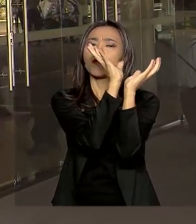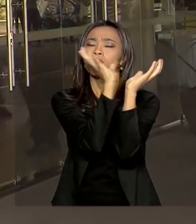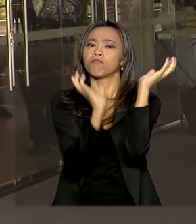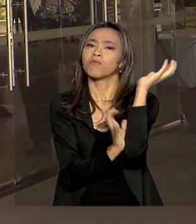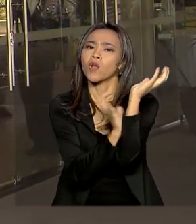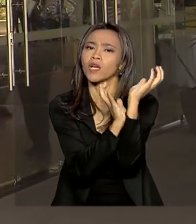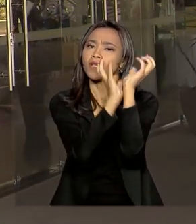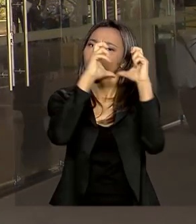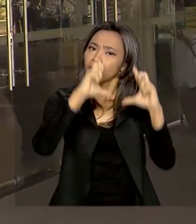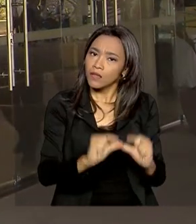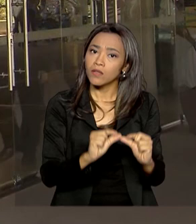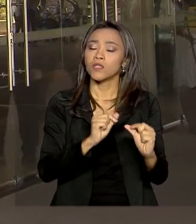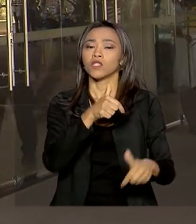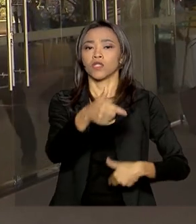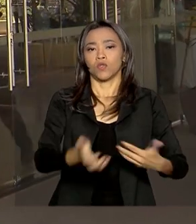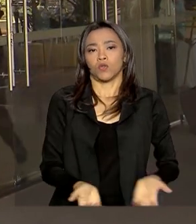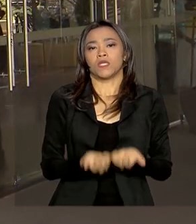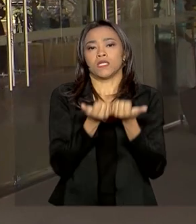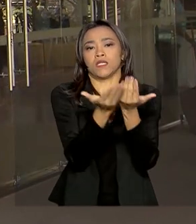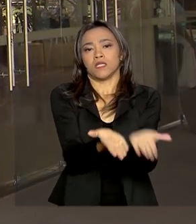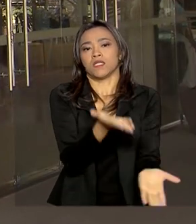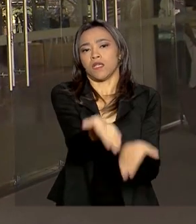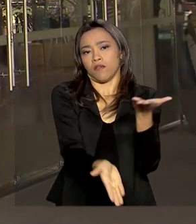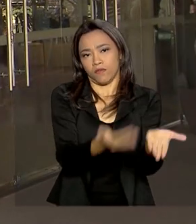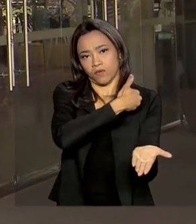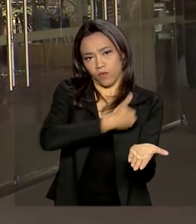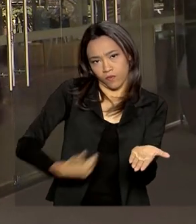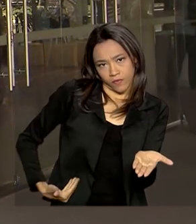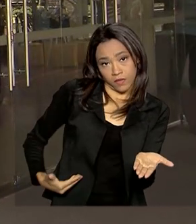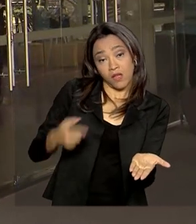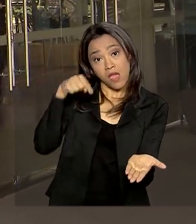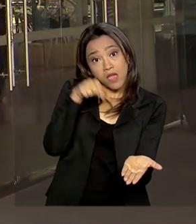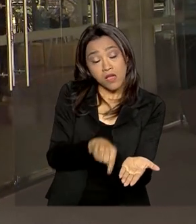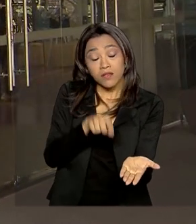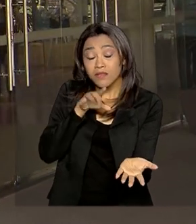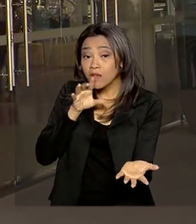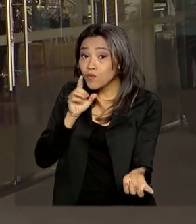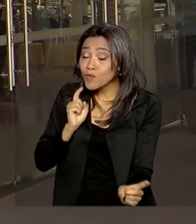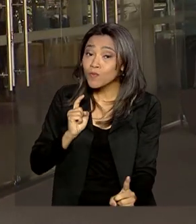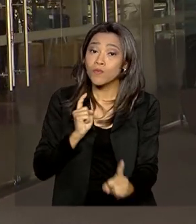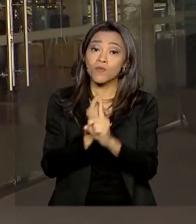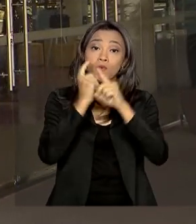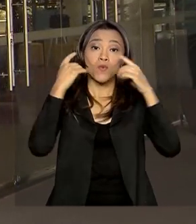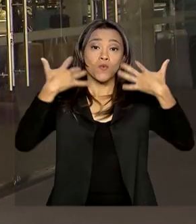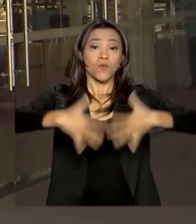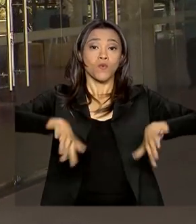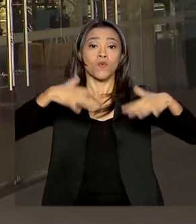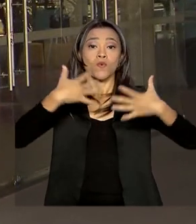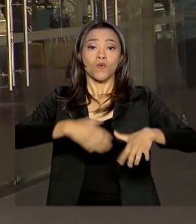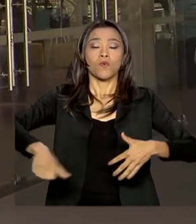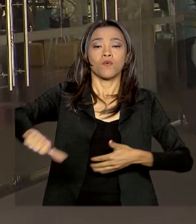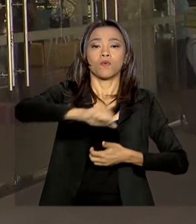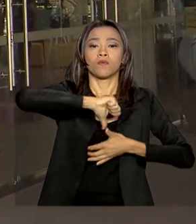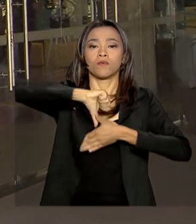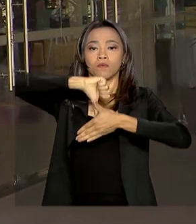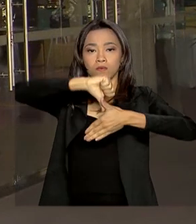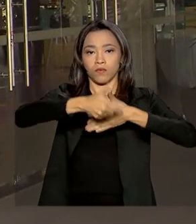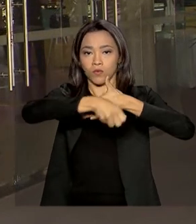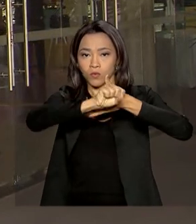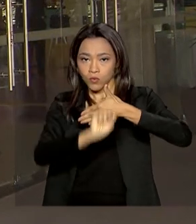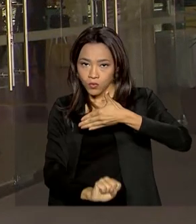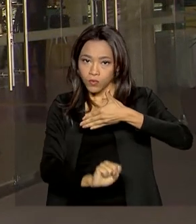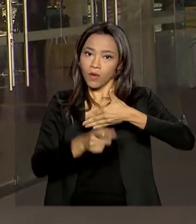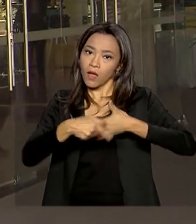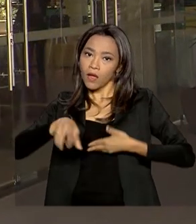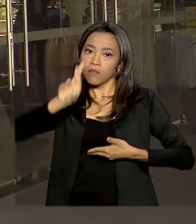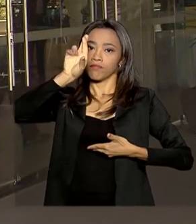Esse é mais um compromisso do governo federal. E esse é o maior evento no setor público da América do Sul. Ele é realizado pelo